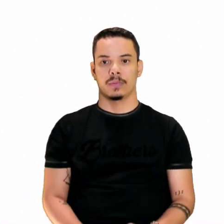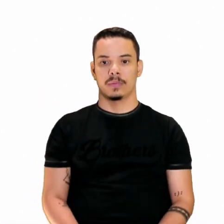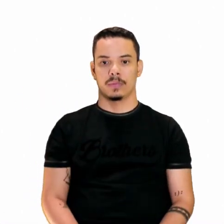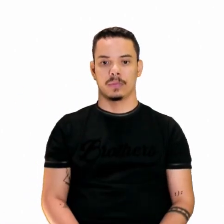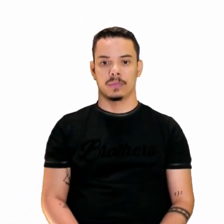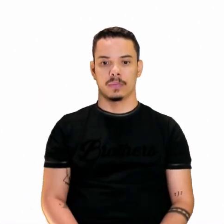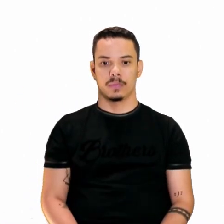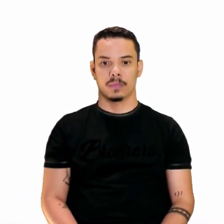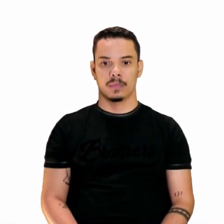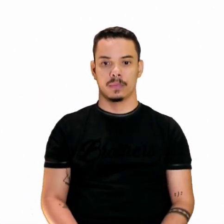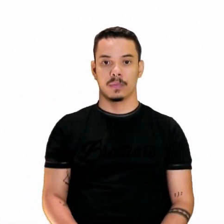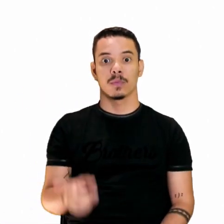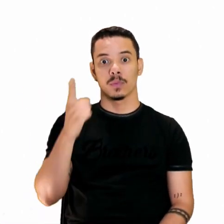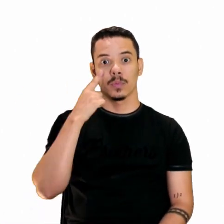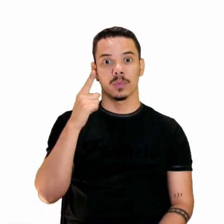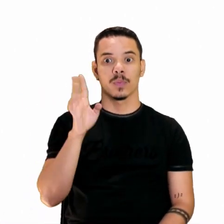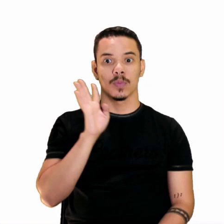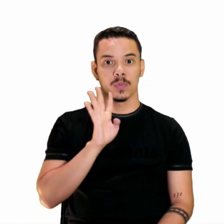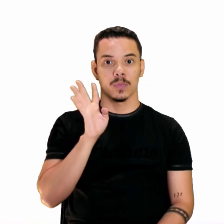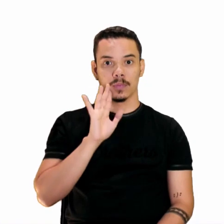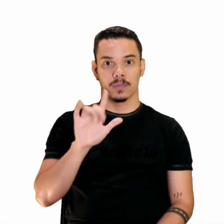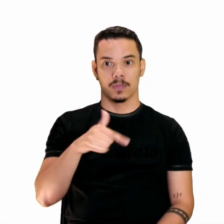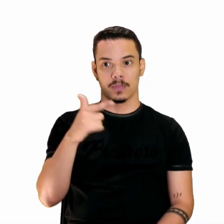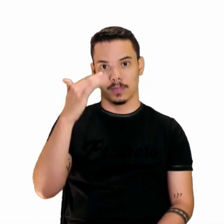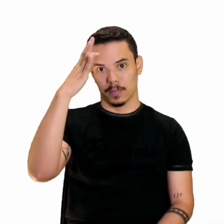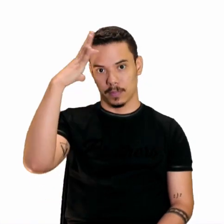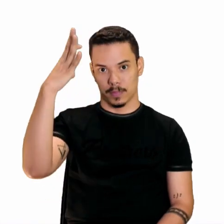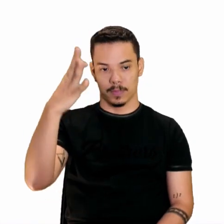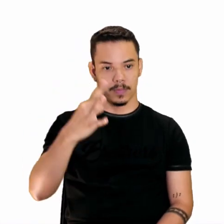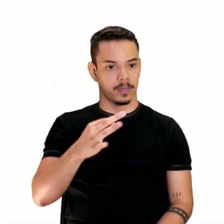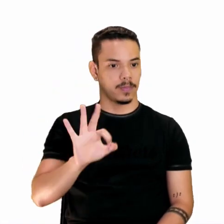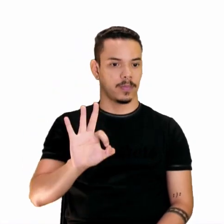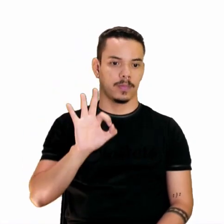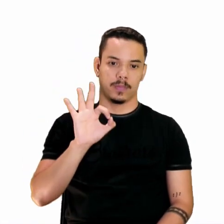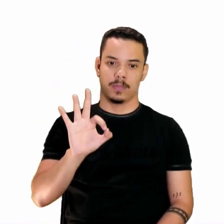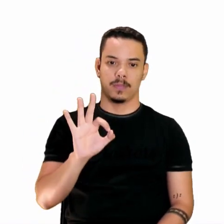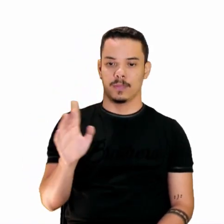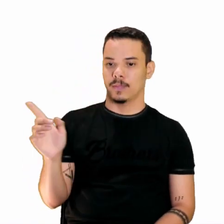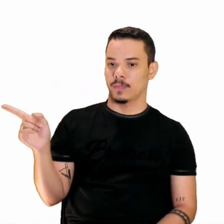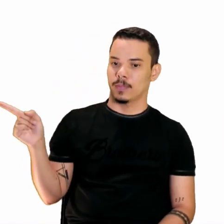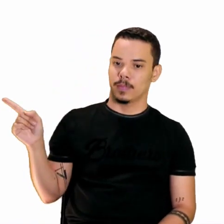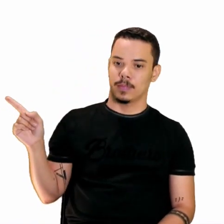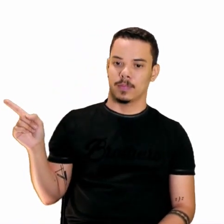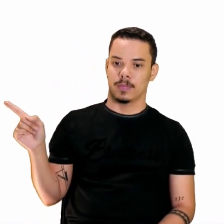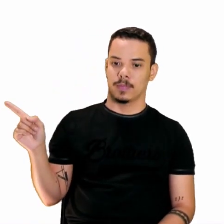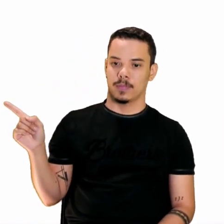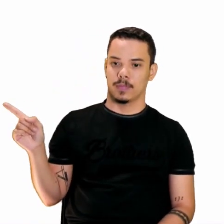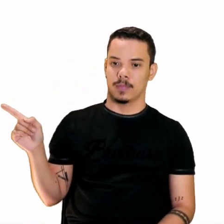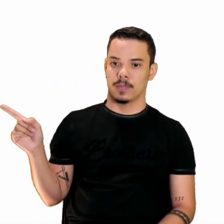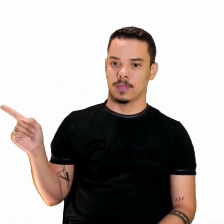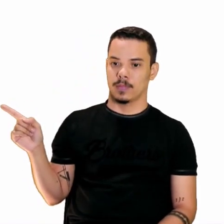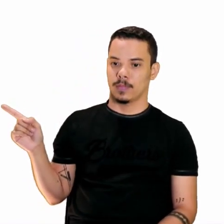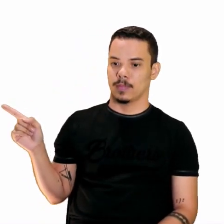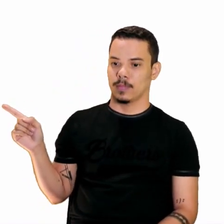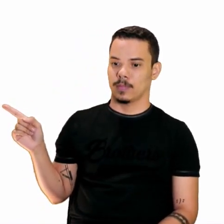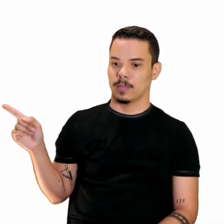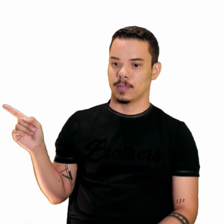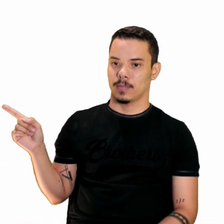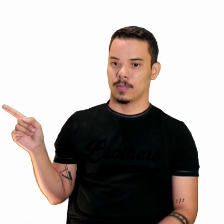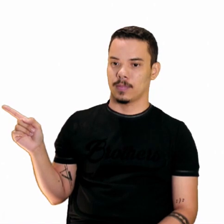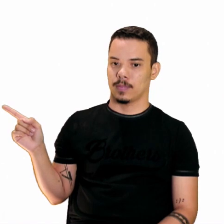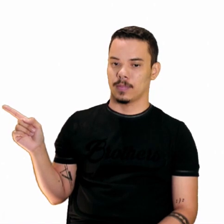Beleza. Olha que legal essa releitura fantástica, né? Nós temos aqui, olha só.